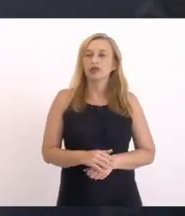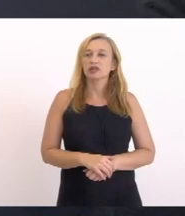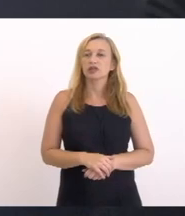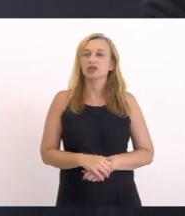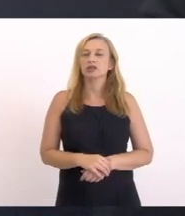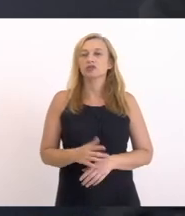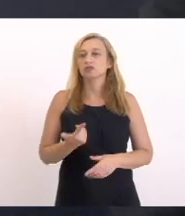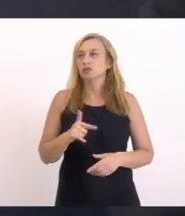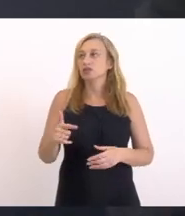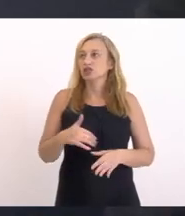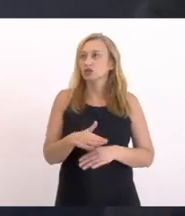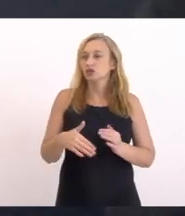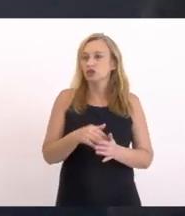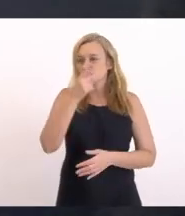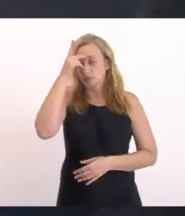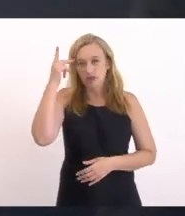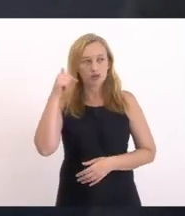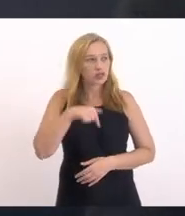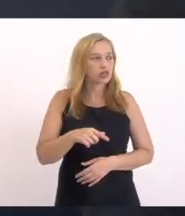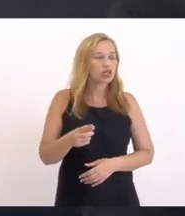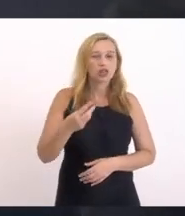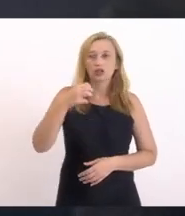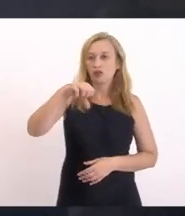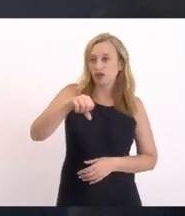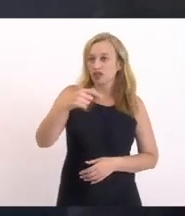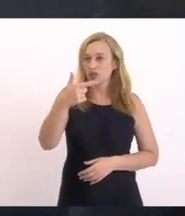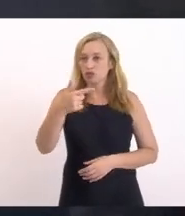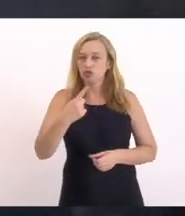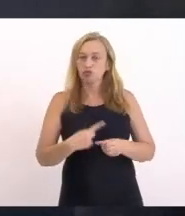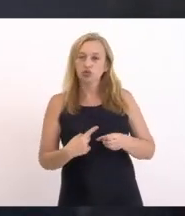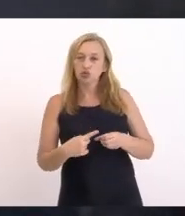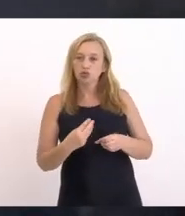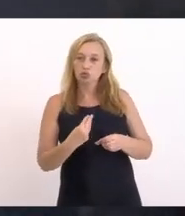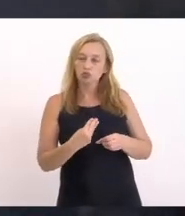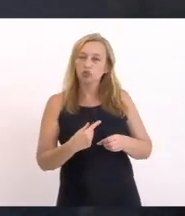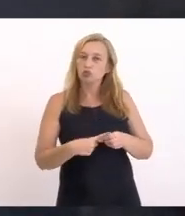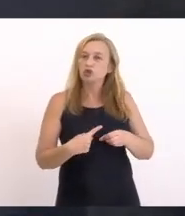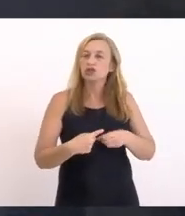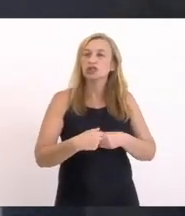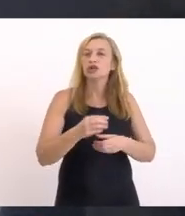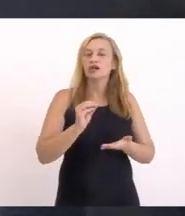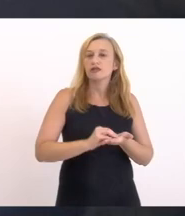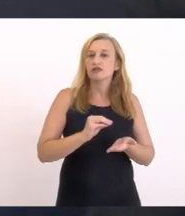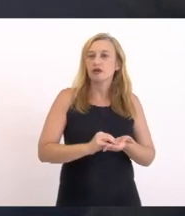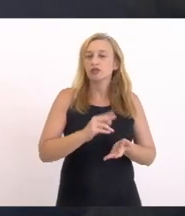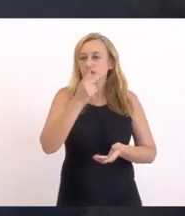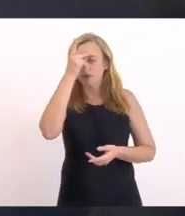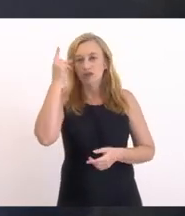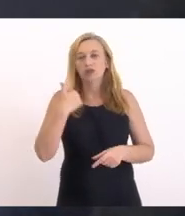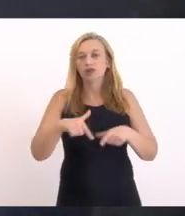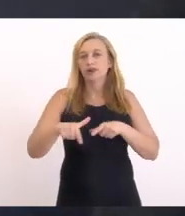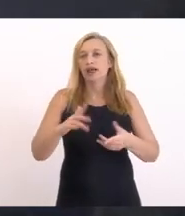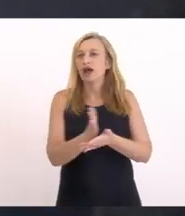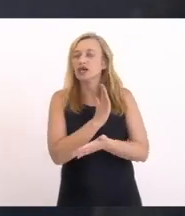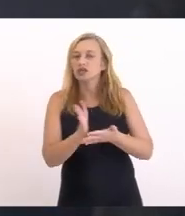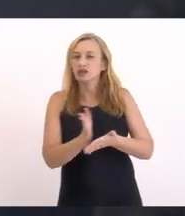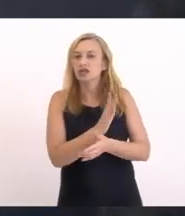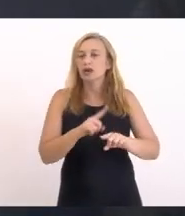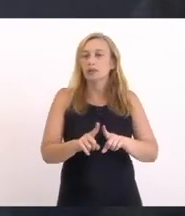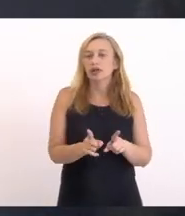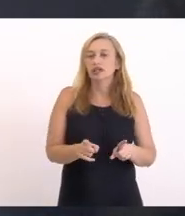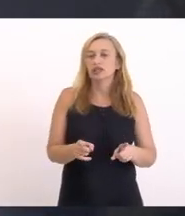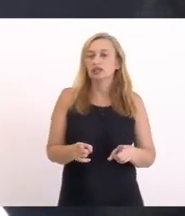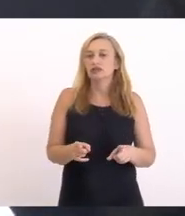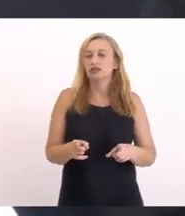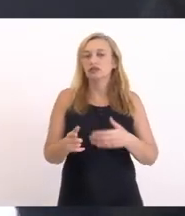imaginaria Porque são 92 municípios E falta mão de obra Às vezes Mas acho que na medida Do possível A está